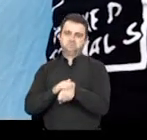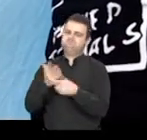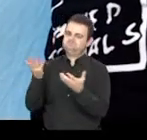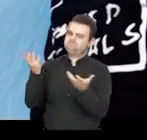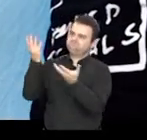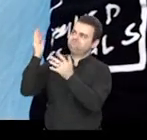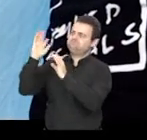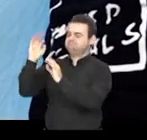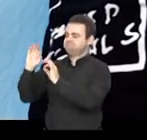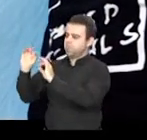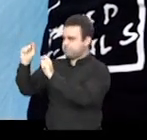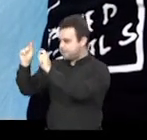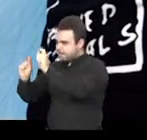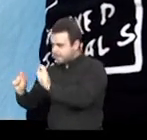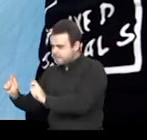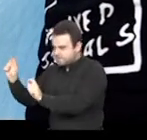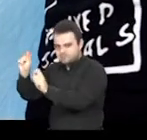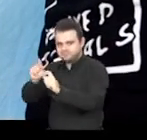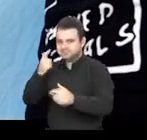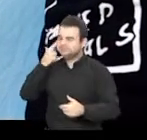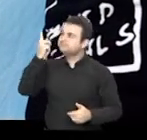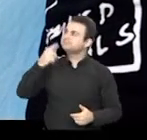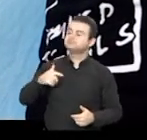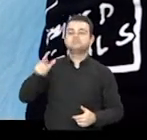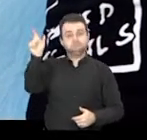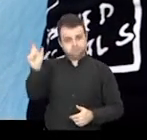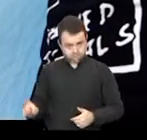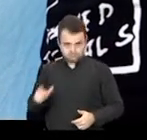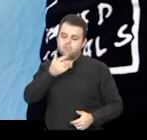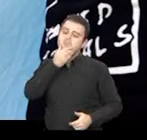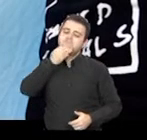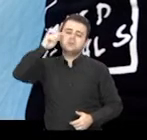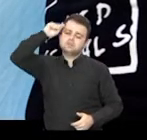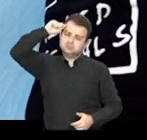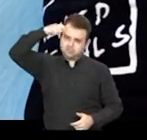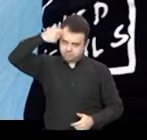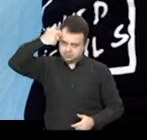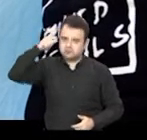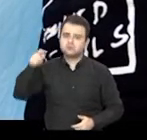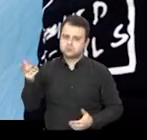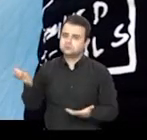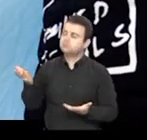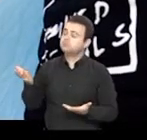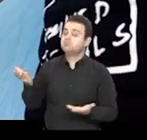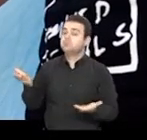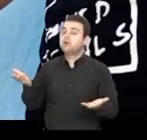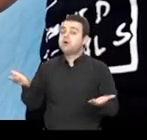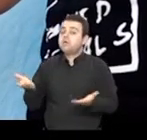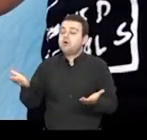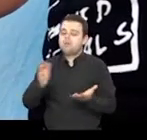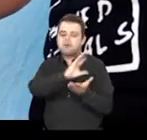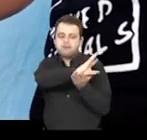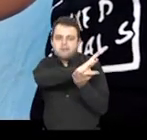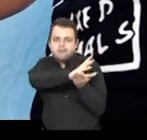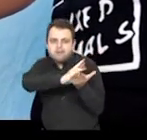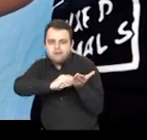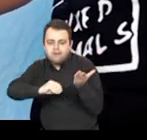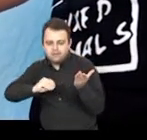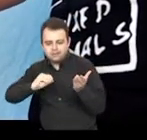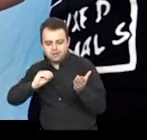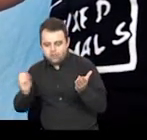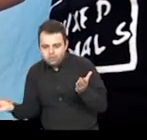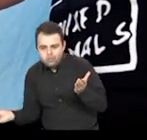personagem principal, que é o homem negro, que agora, na sua releitura, vai estar